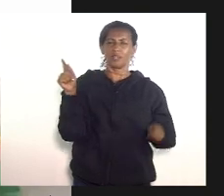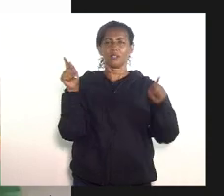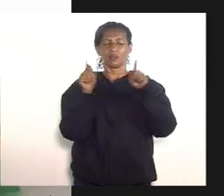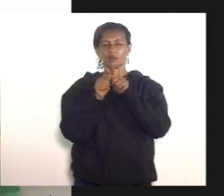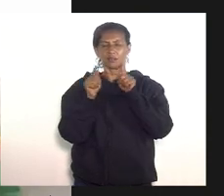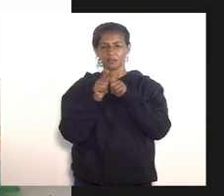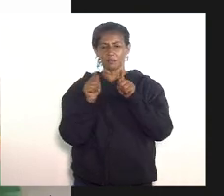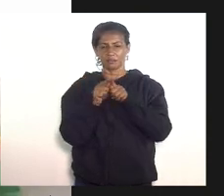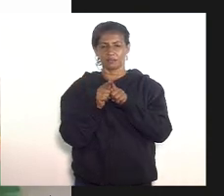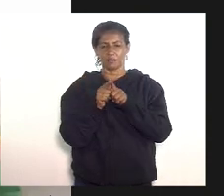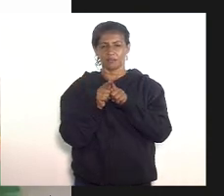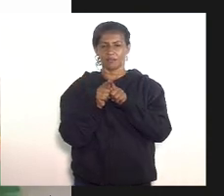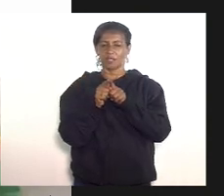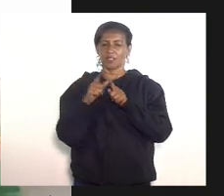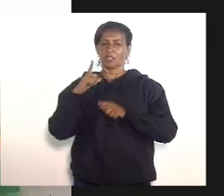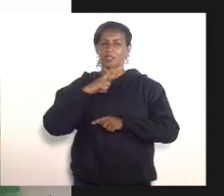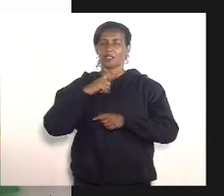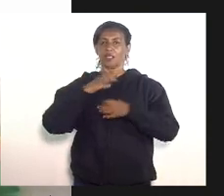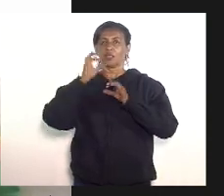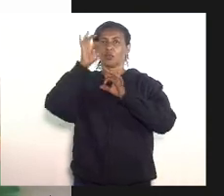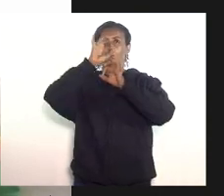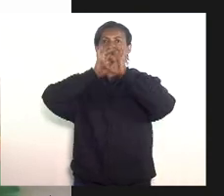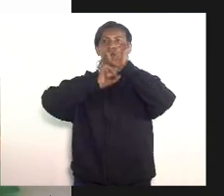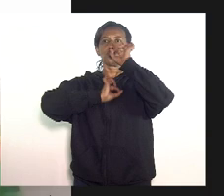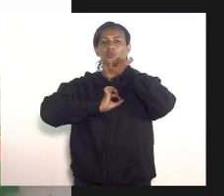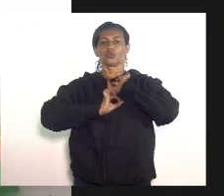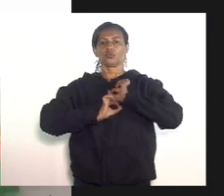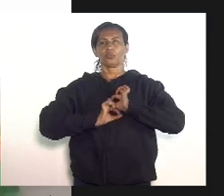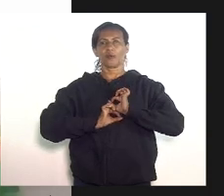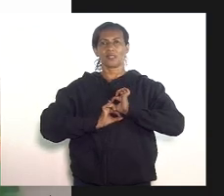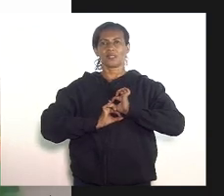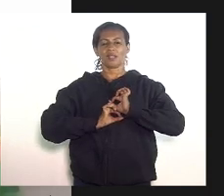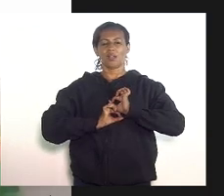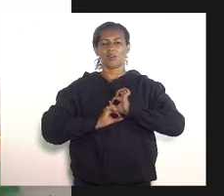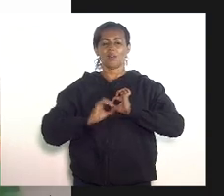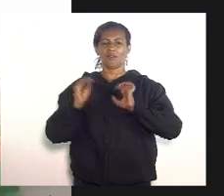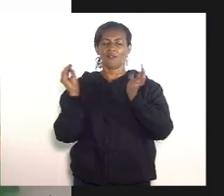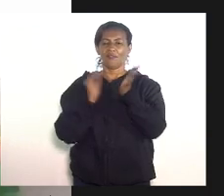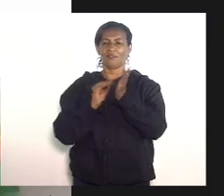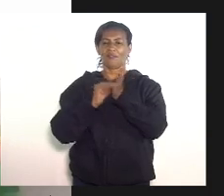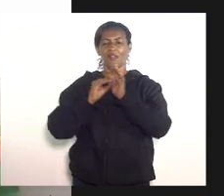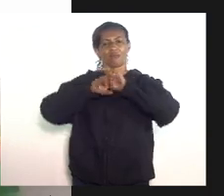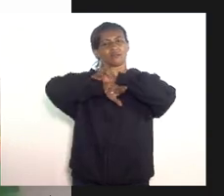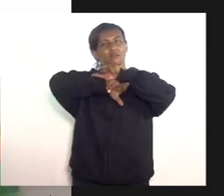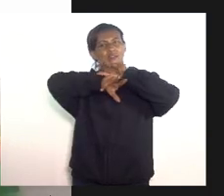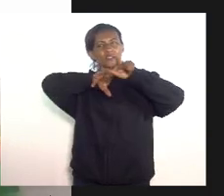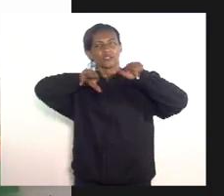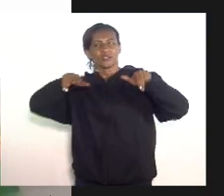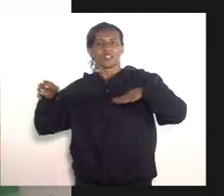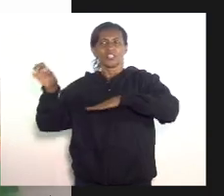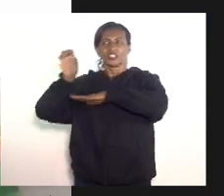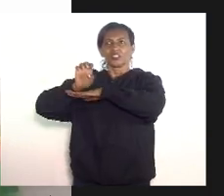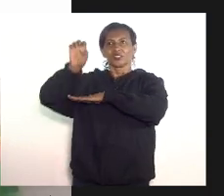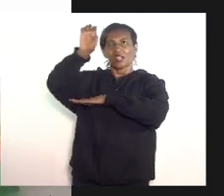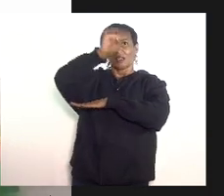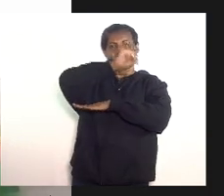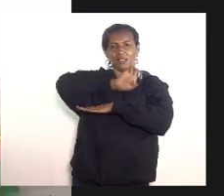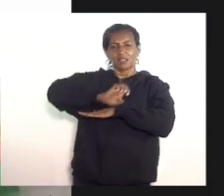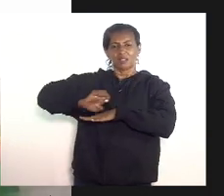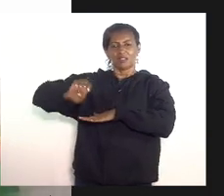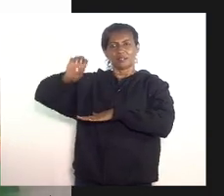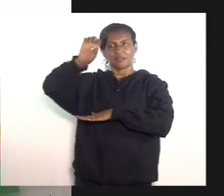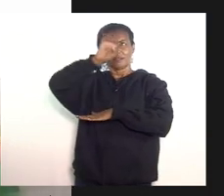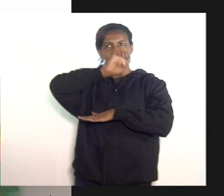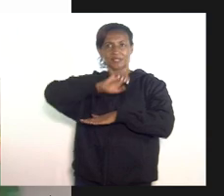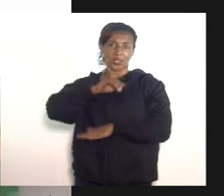antemão o kit intubação sendo escasseado em diferentes estados brasileiros e por